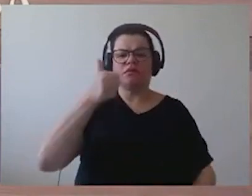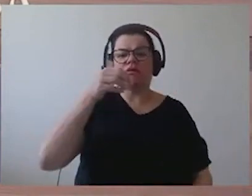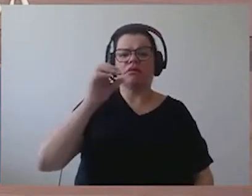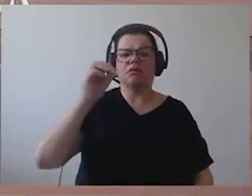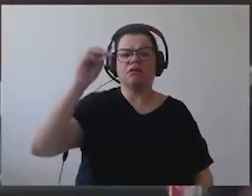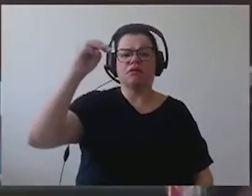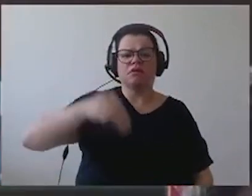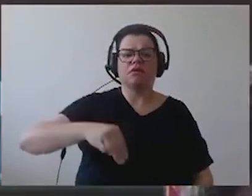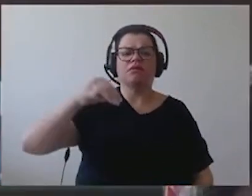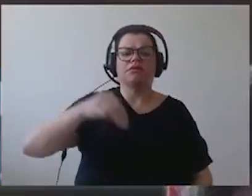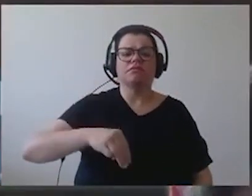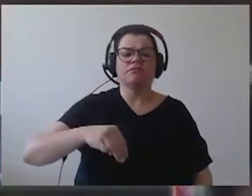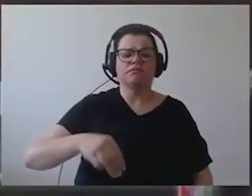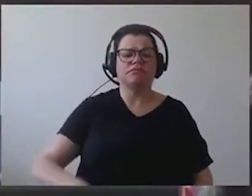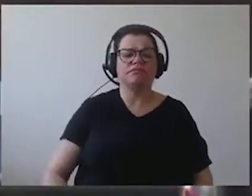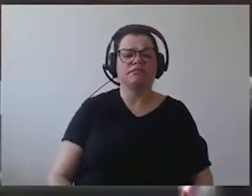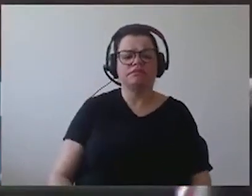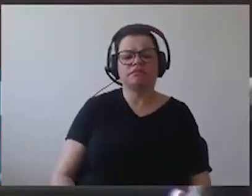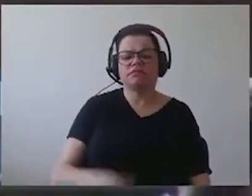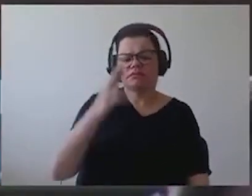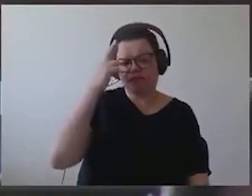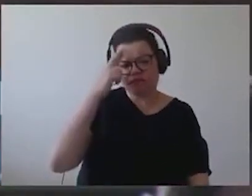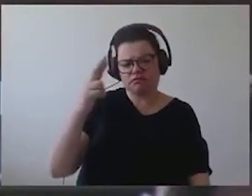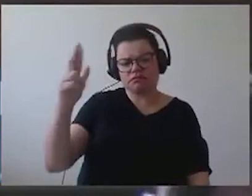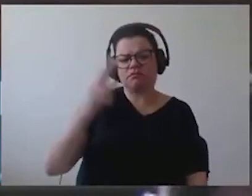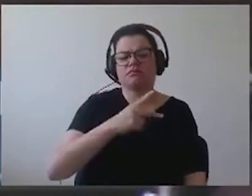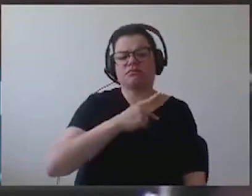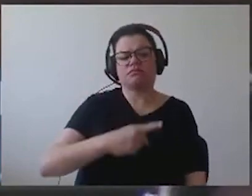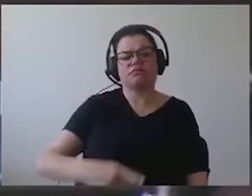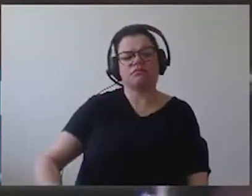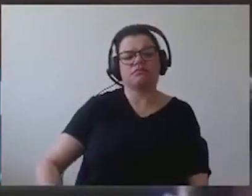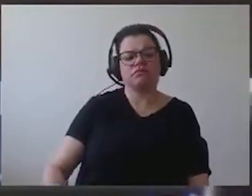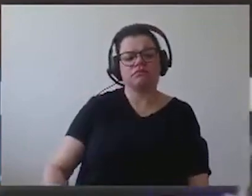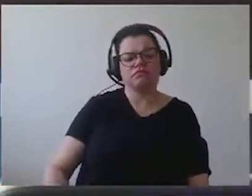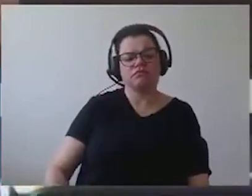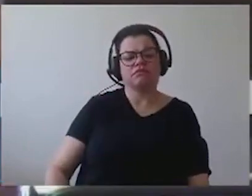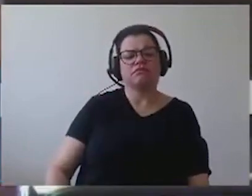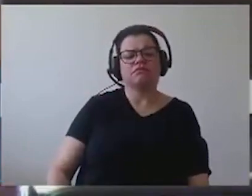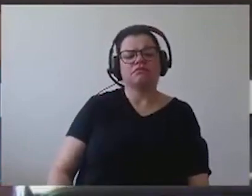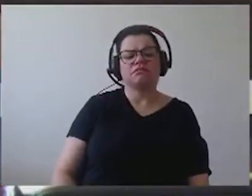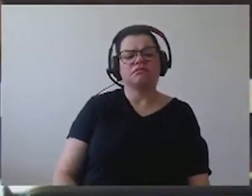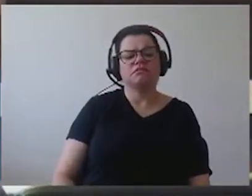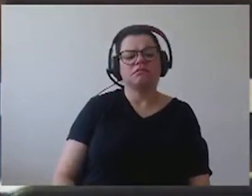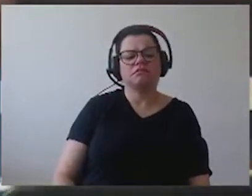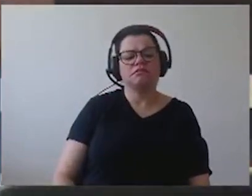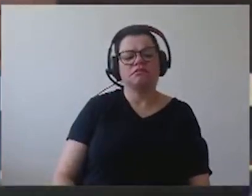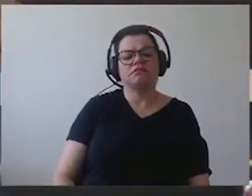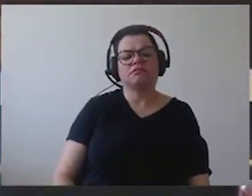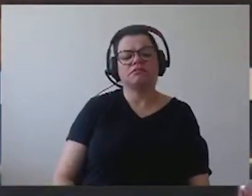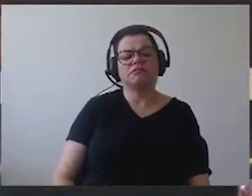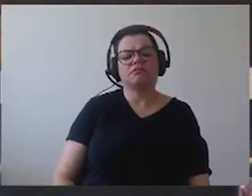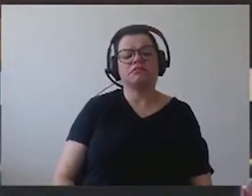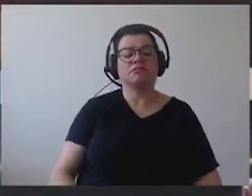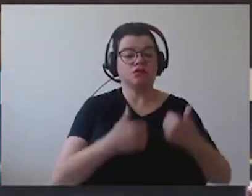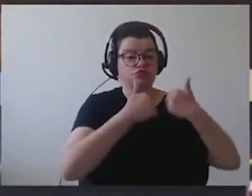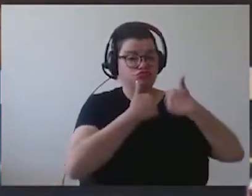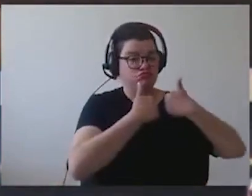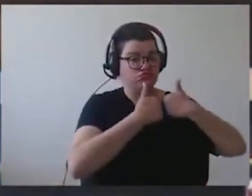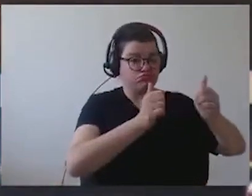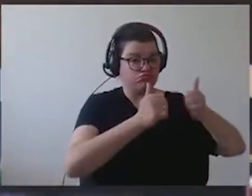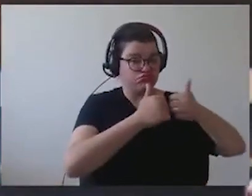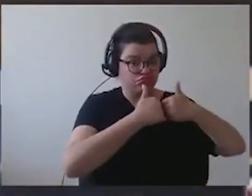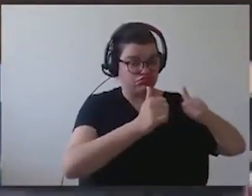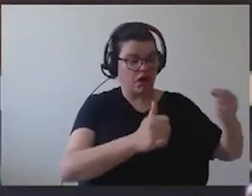sugestão, como os senhores sabem, o ônibus que faz a ligação do centro da cidade de